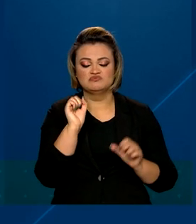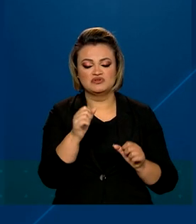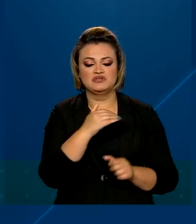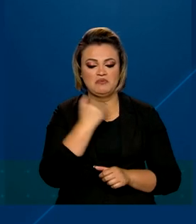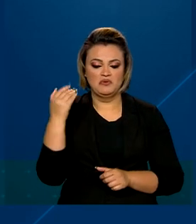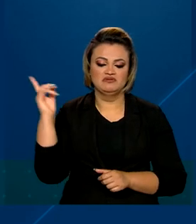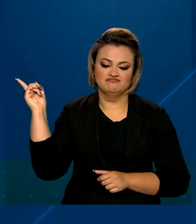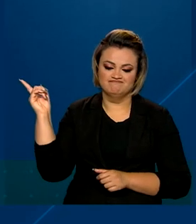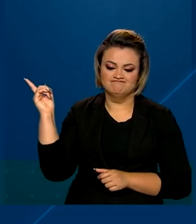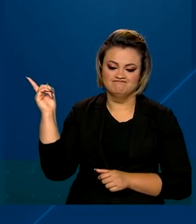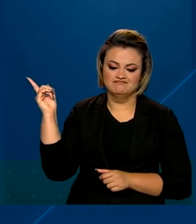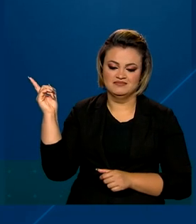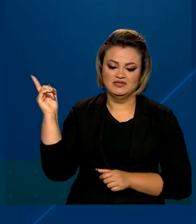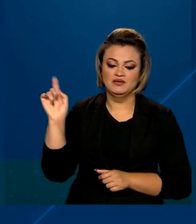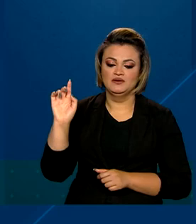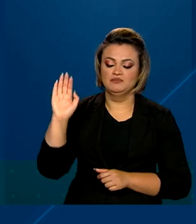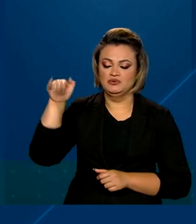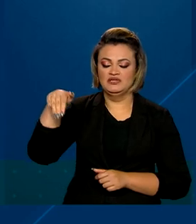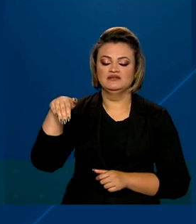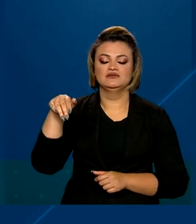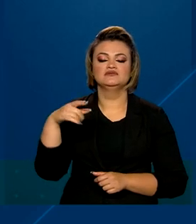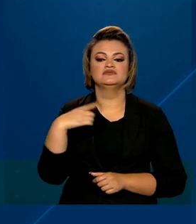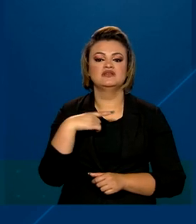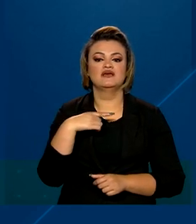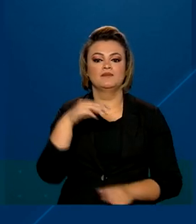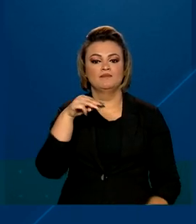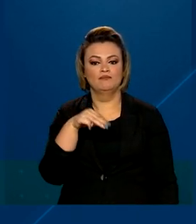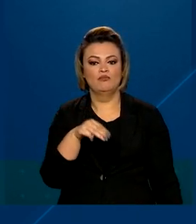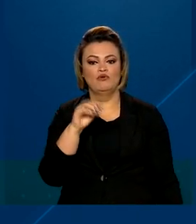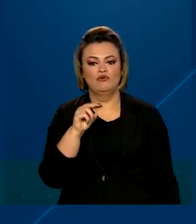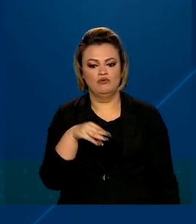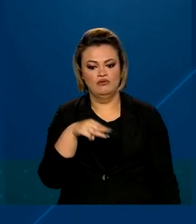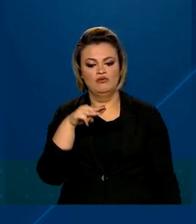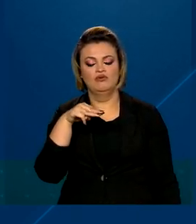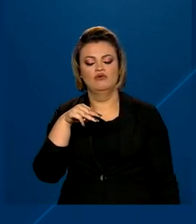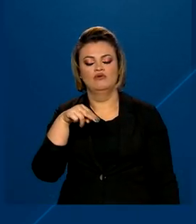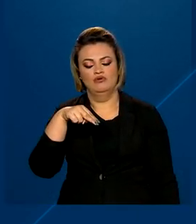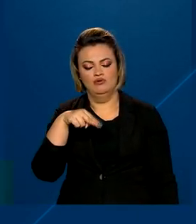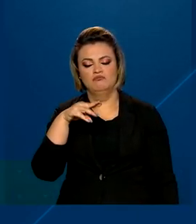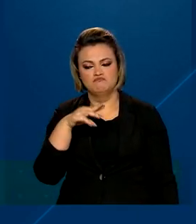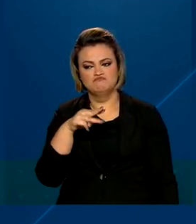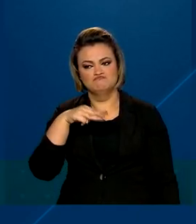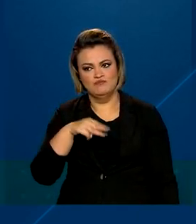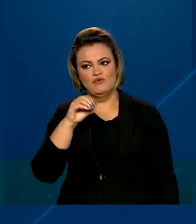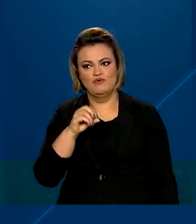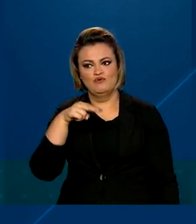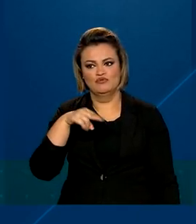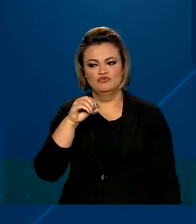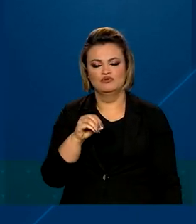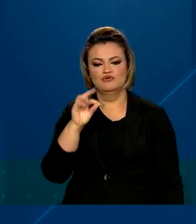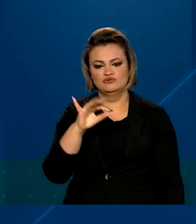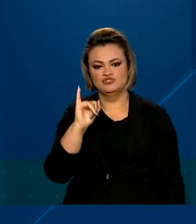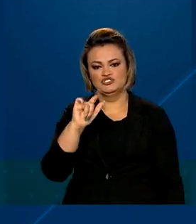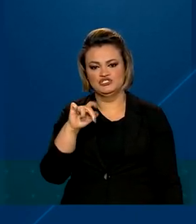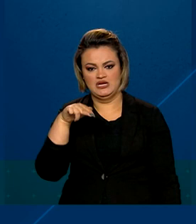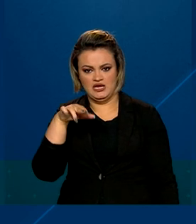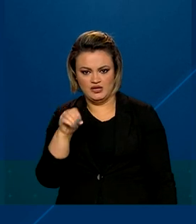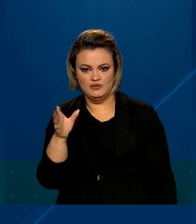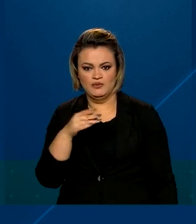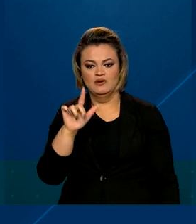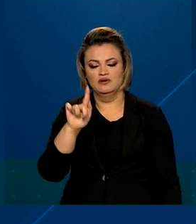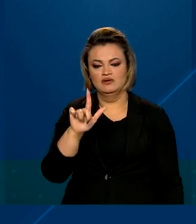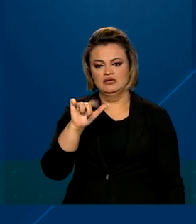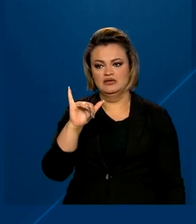petiscos contaminados por monoetilenoglicol, em alimentos fabricados pela Bassar, uma fábrica de comida para